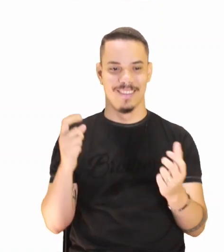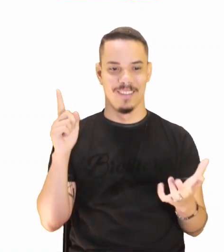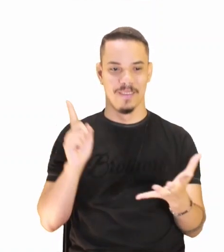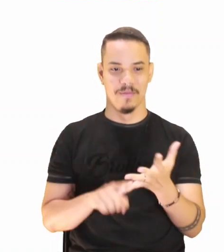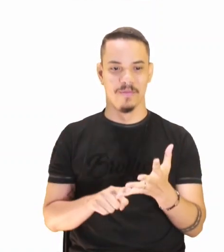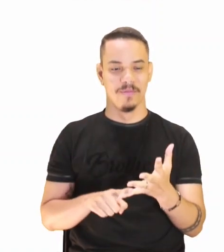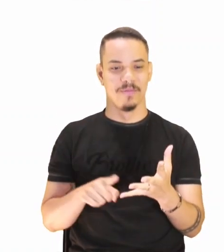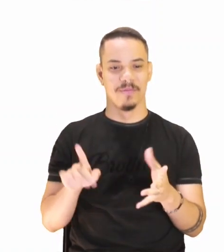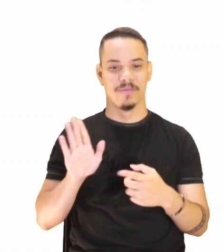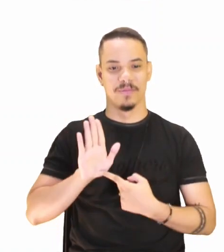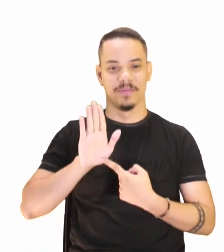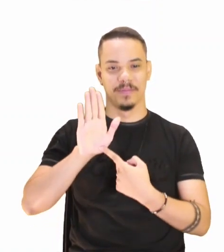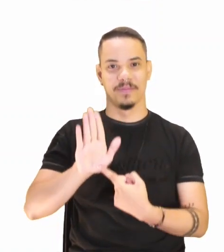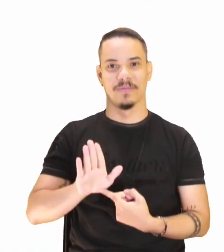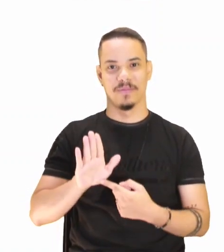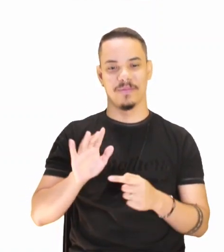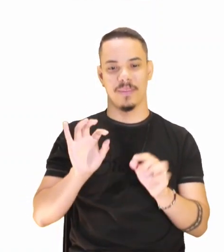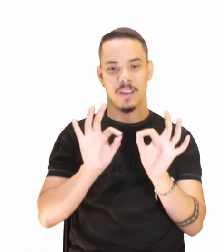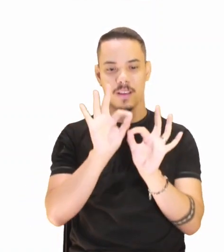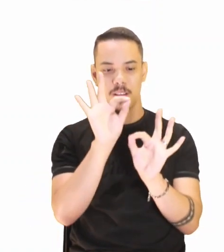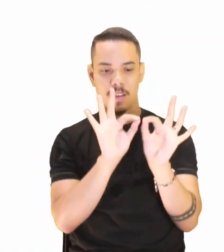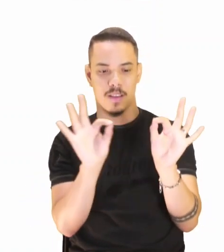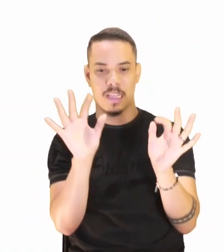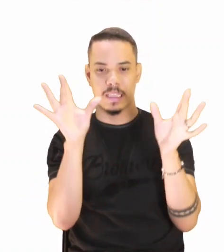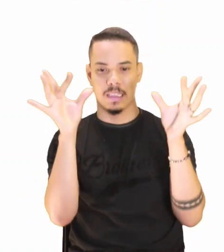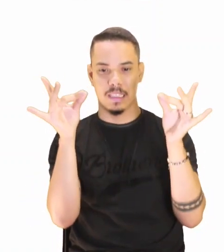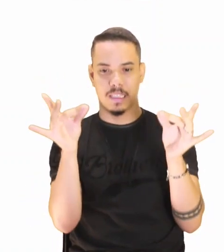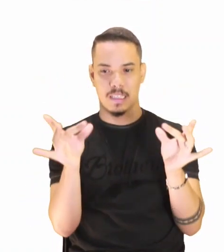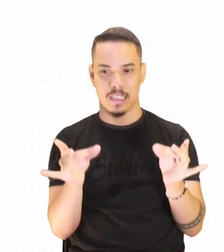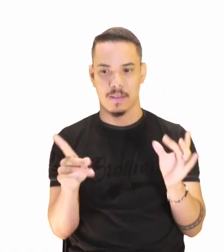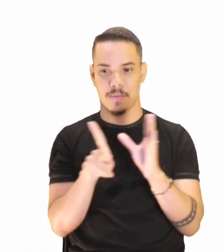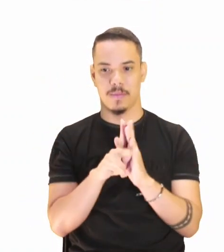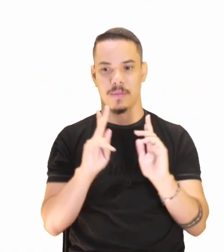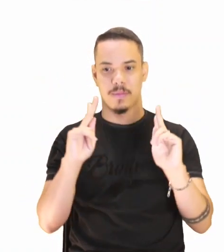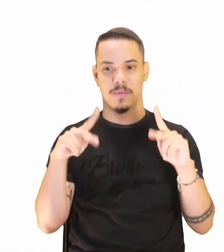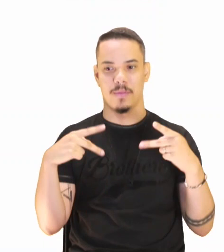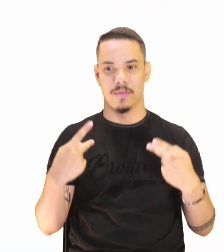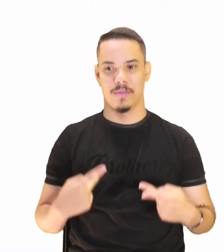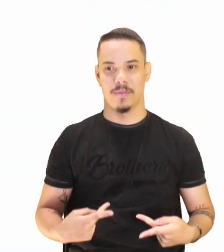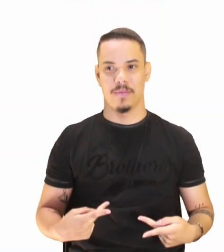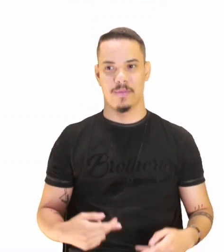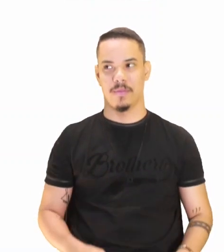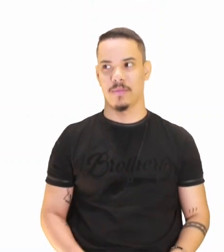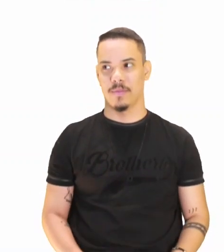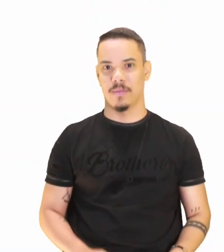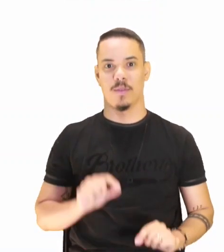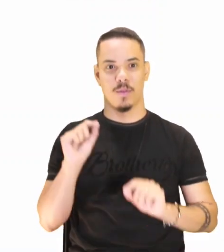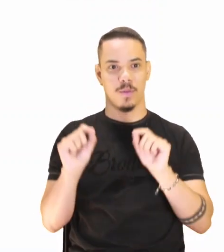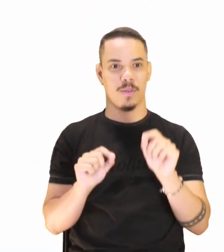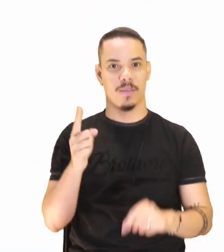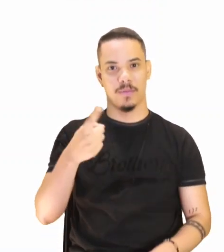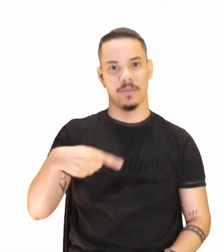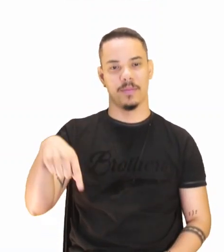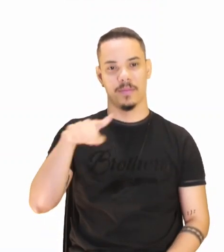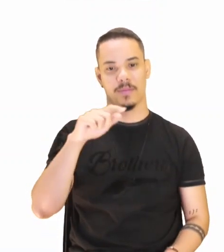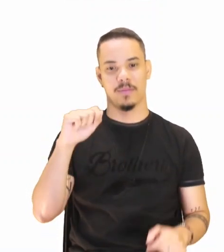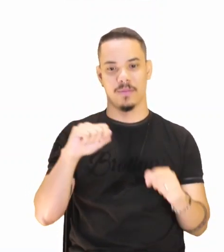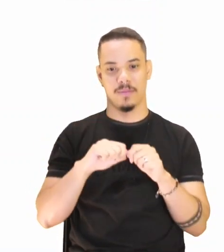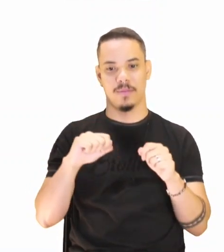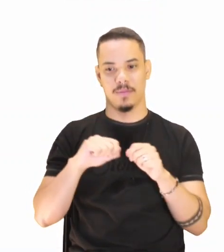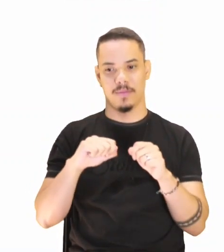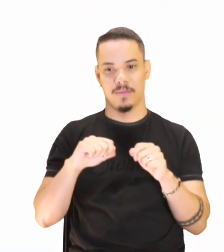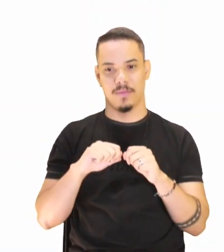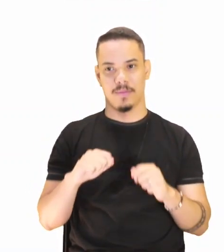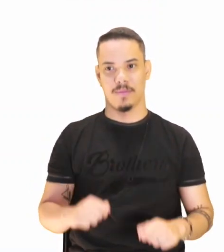Forma apresenta contornos e detalhes humanos. O que você vai fazer, Amadinho? Olha só,